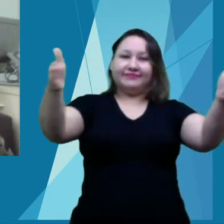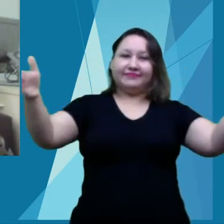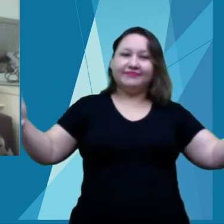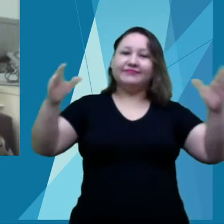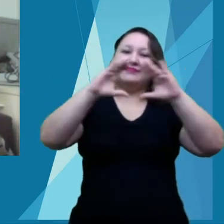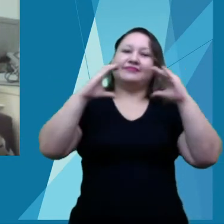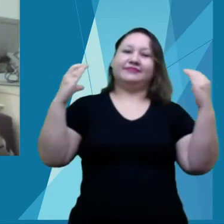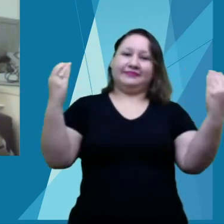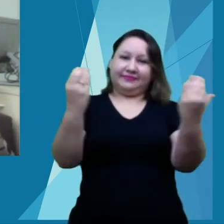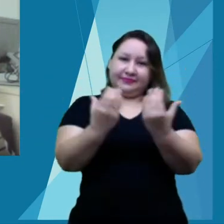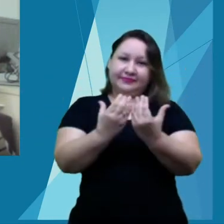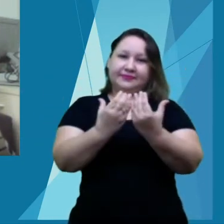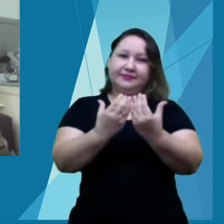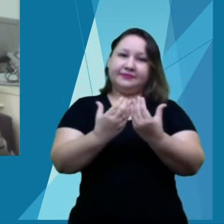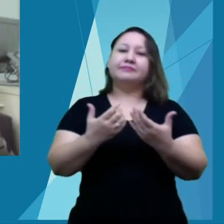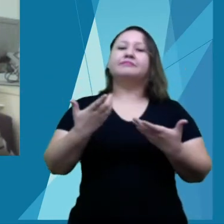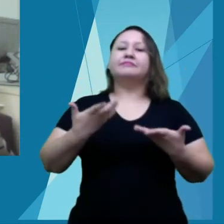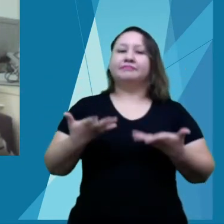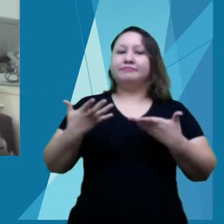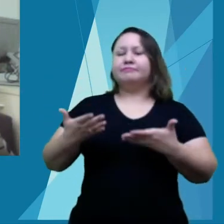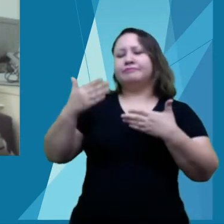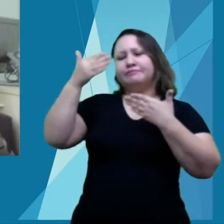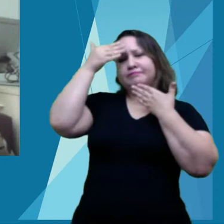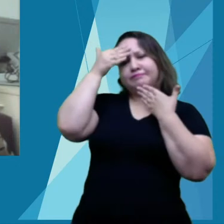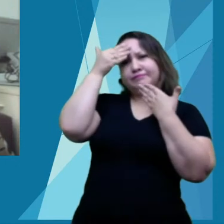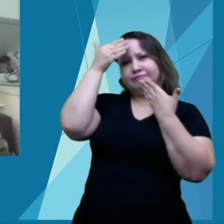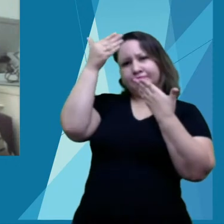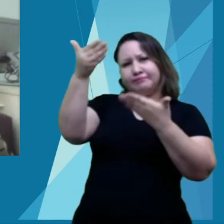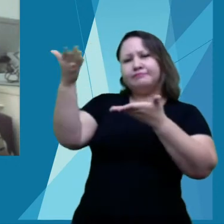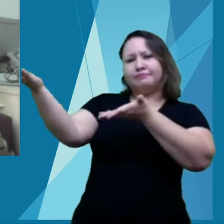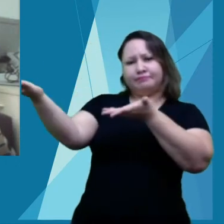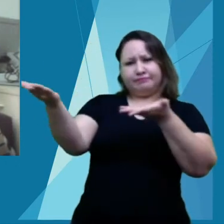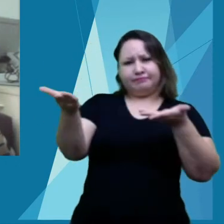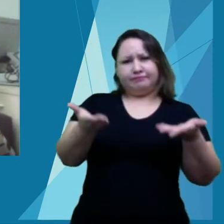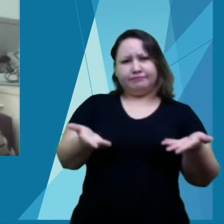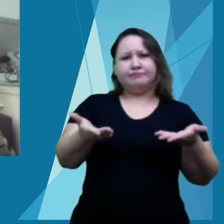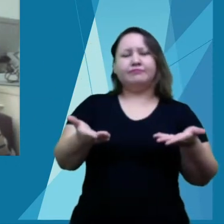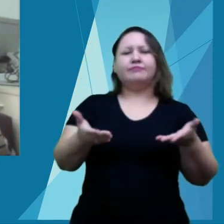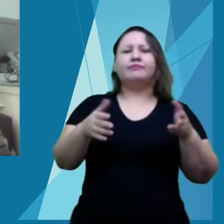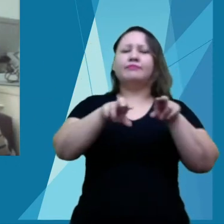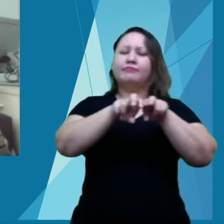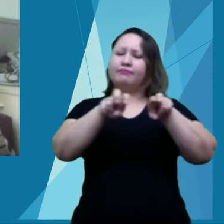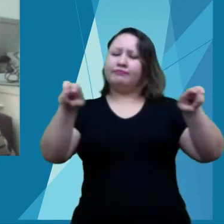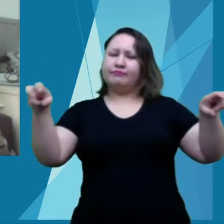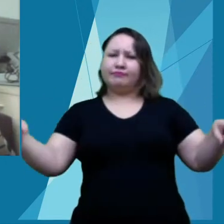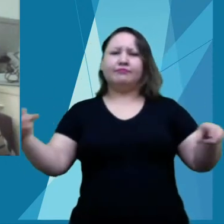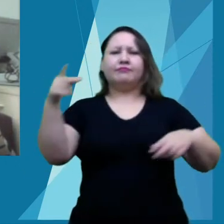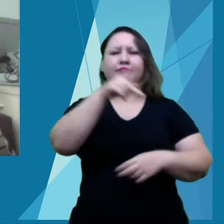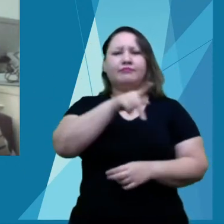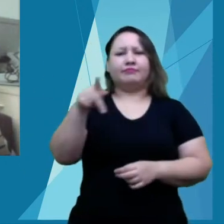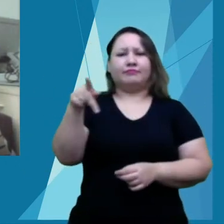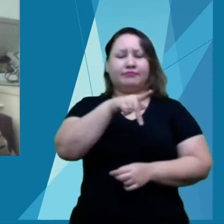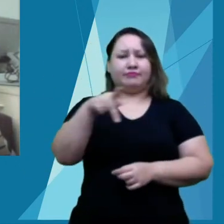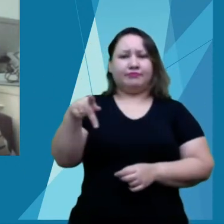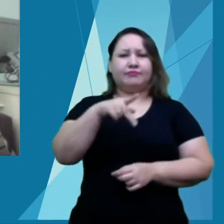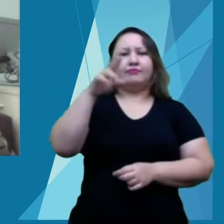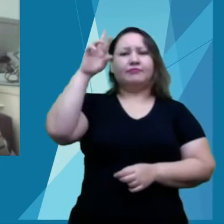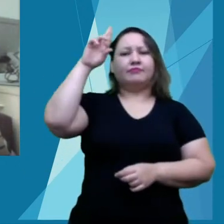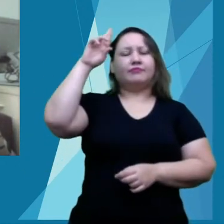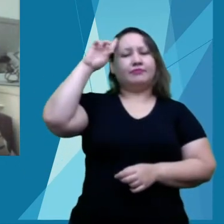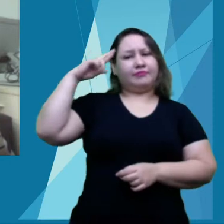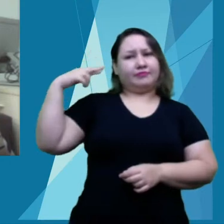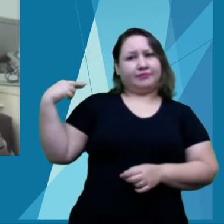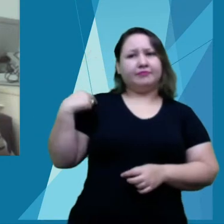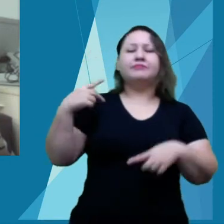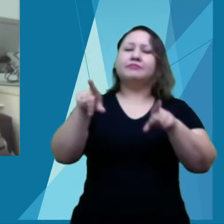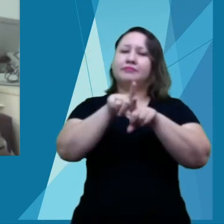Quero cumprimentar a nossa reitora, professora Rosana Cavalcante, também cumprimentar os meus colegas de pro-reitoria